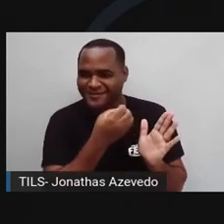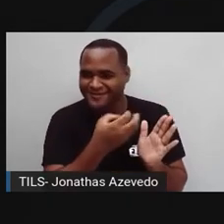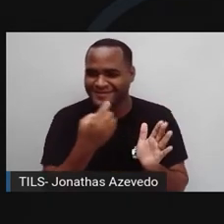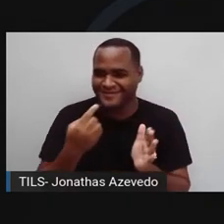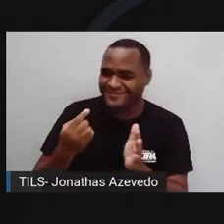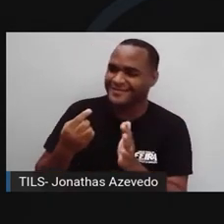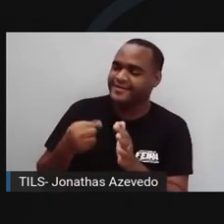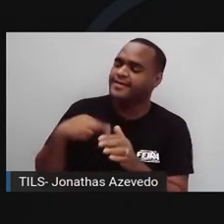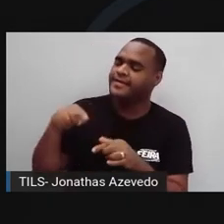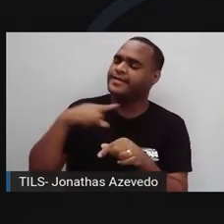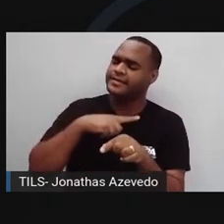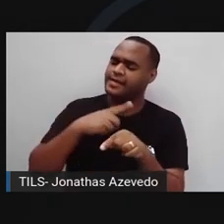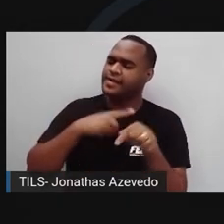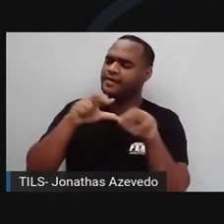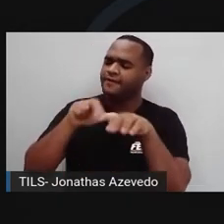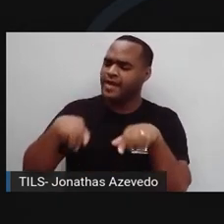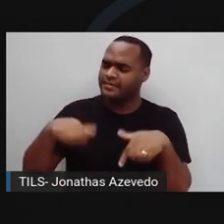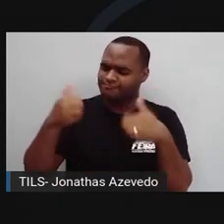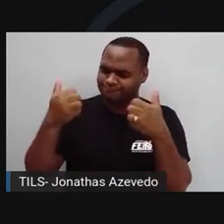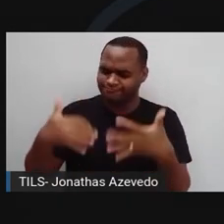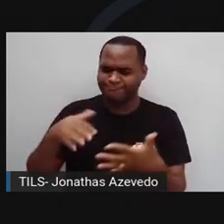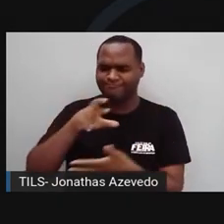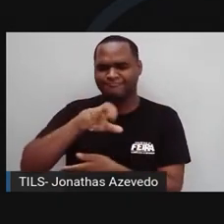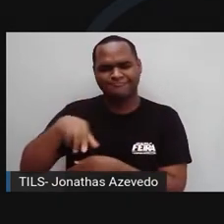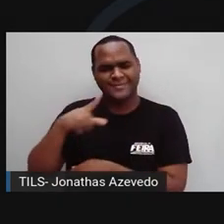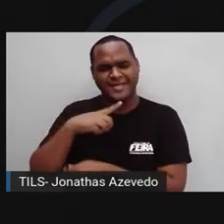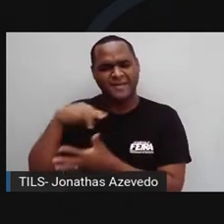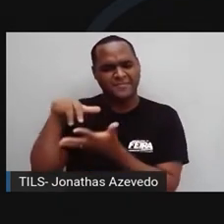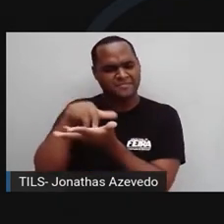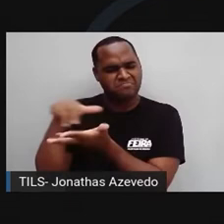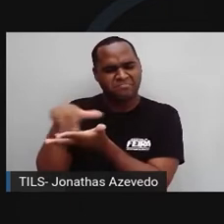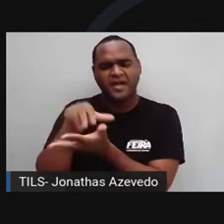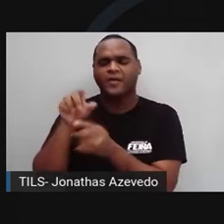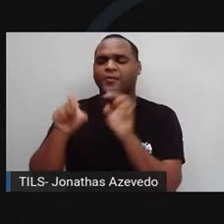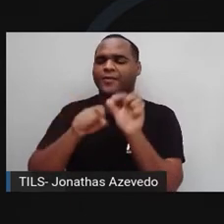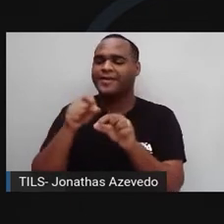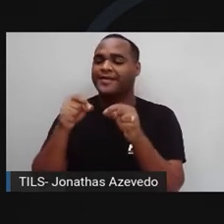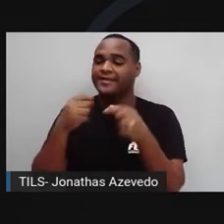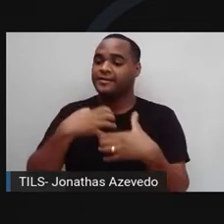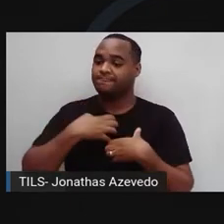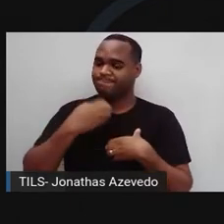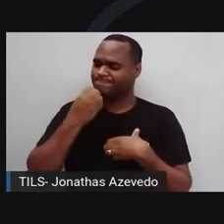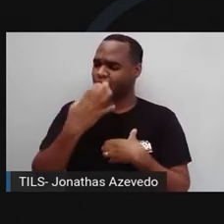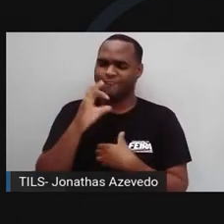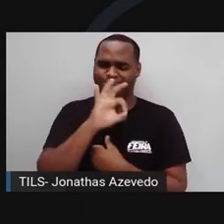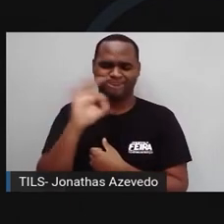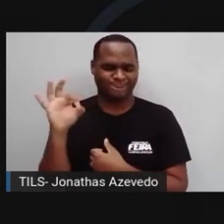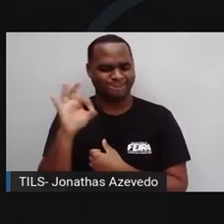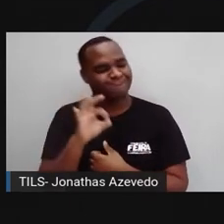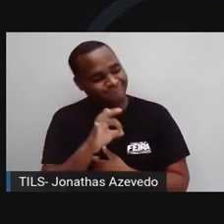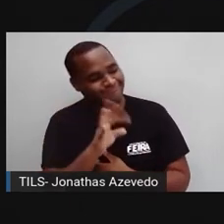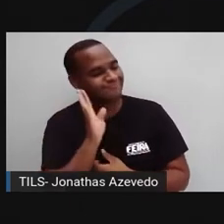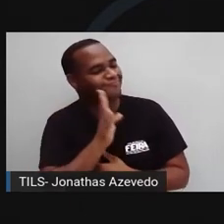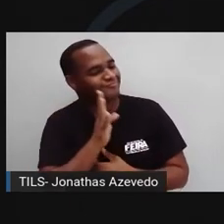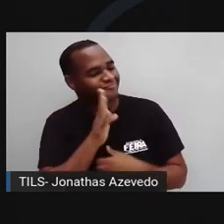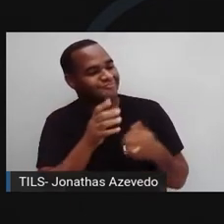Que massa. Então, tem bastante coisa que esse movimento de inquietude justamente trouxe para mim. Então, isso foi muito bacana. Legal.